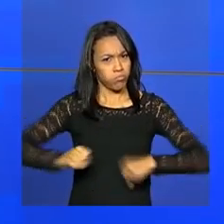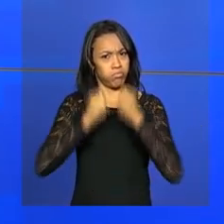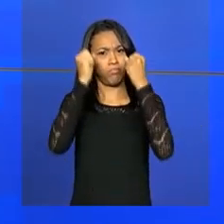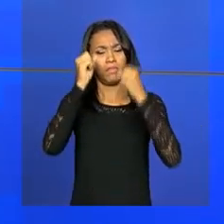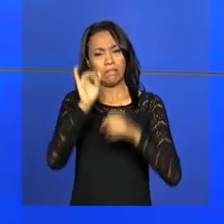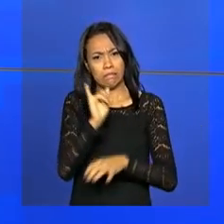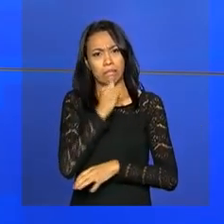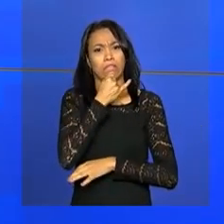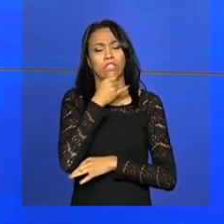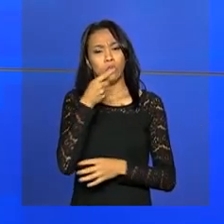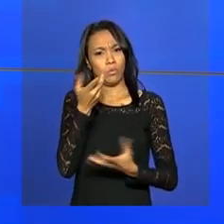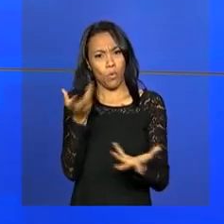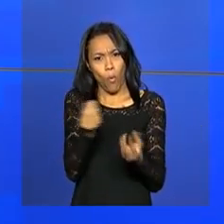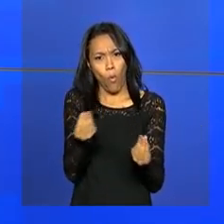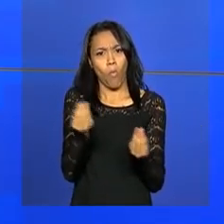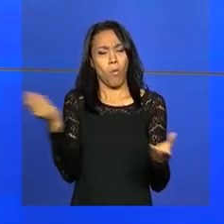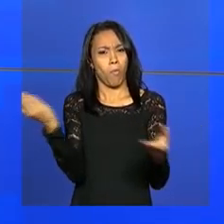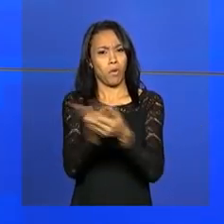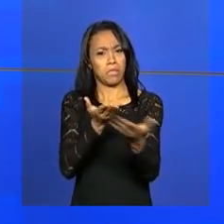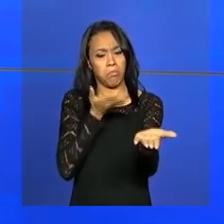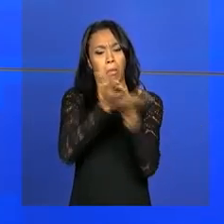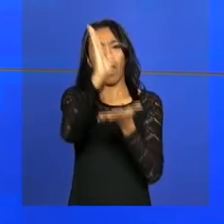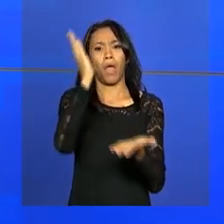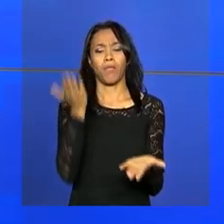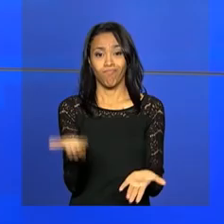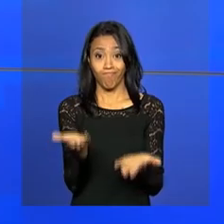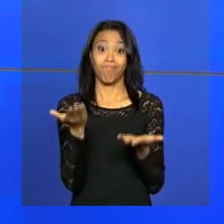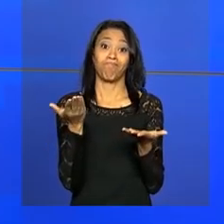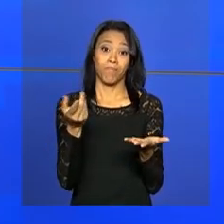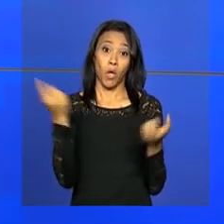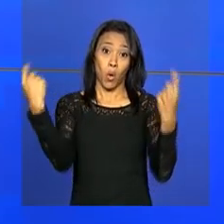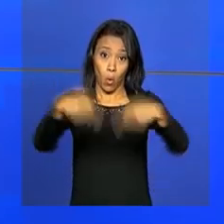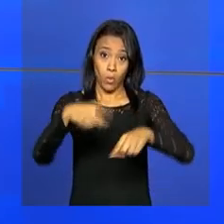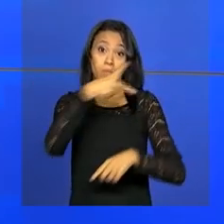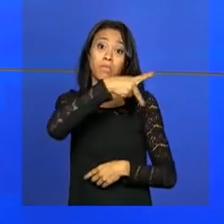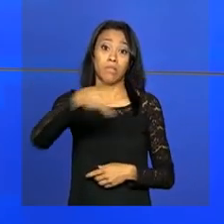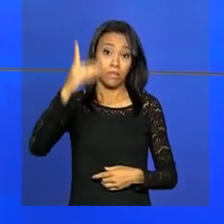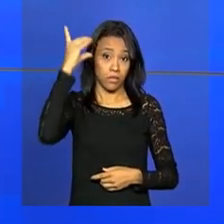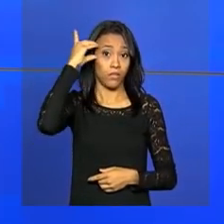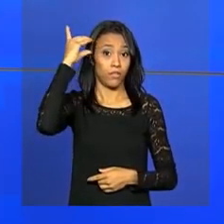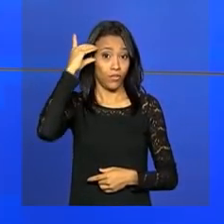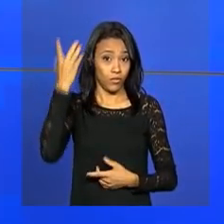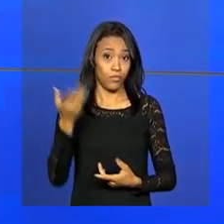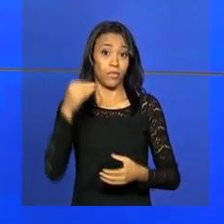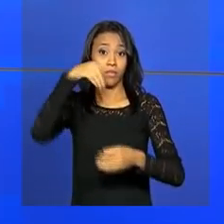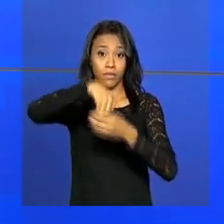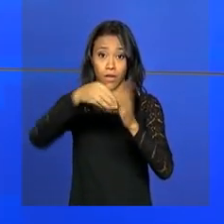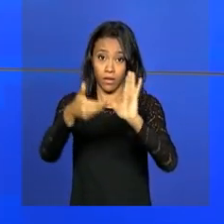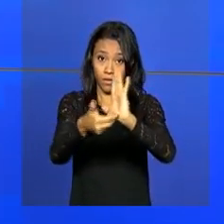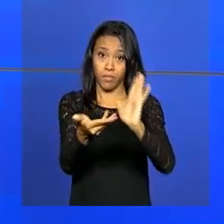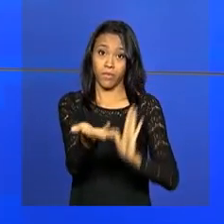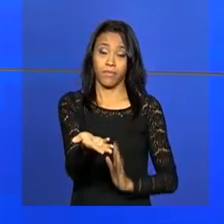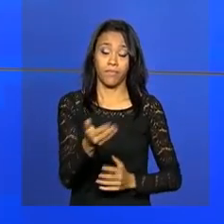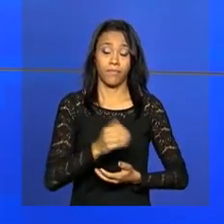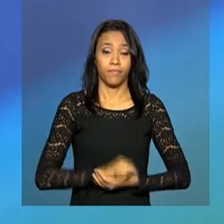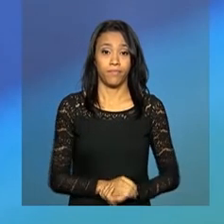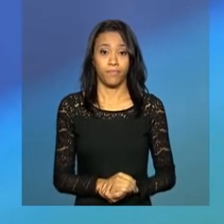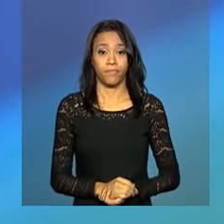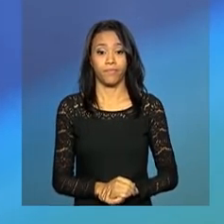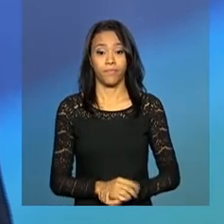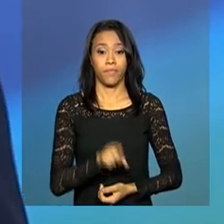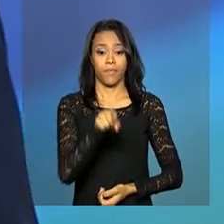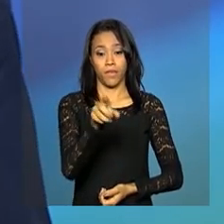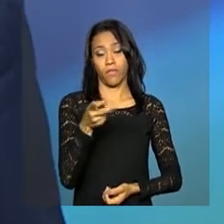resultado pela instauração do processo de impedimento contra a presidenta Dilma Rousseff na Câmara dos Deputados. Foi